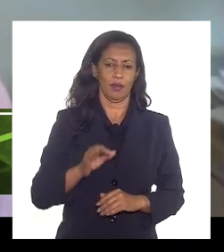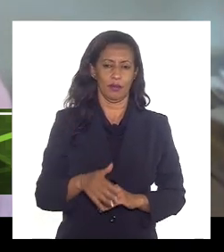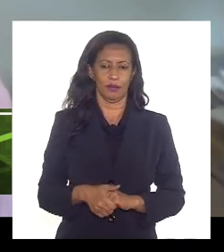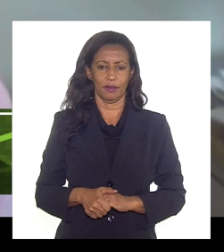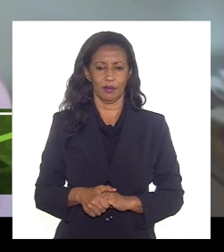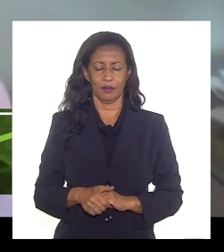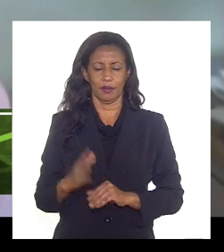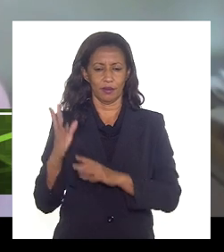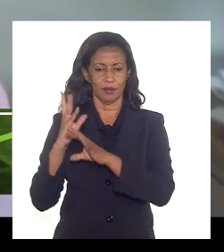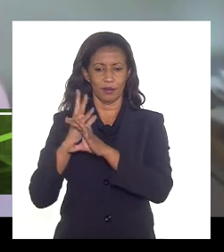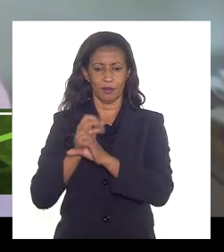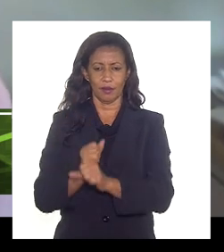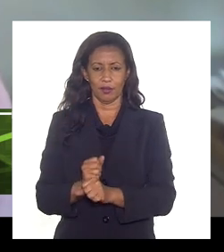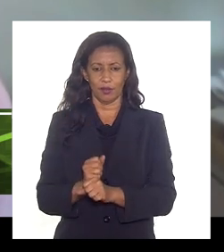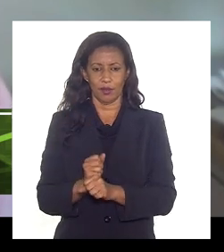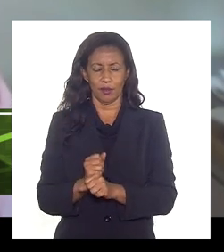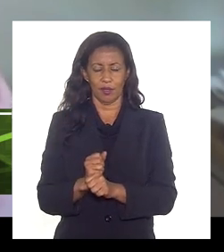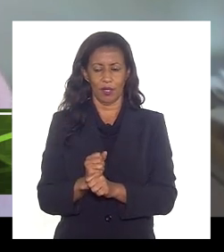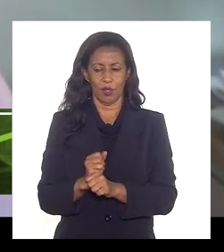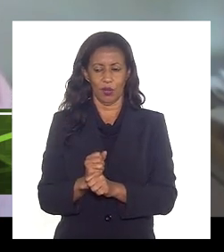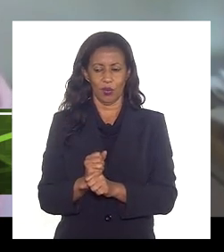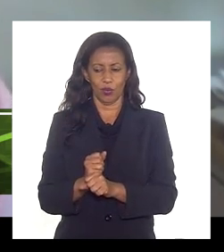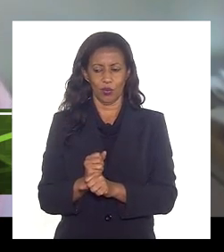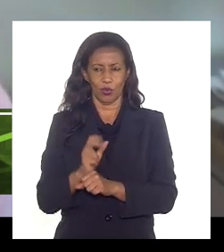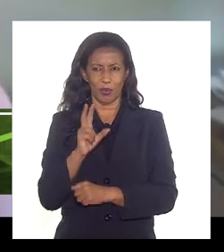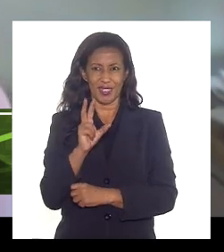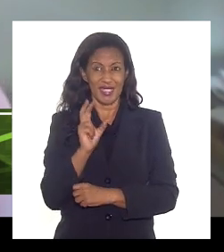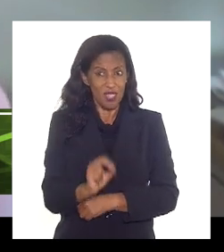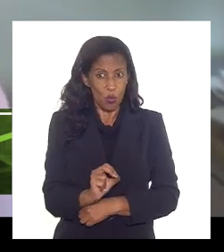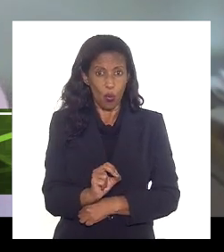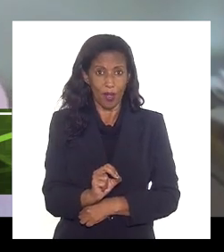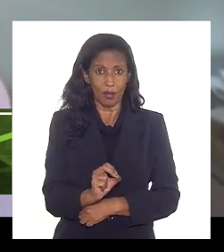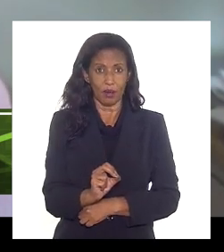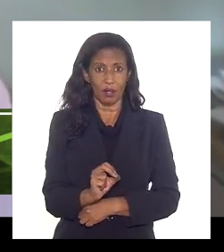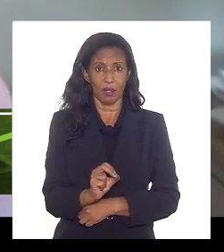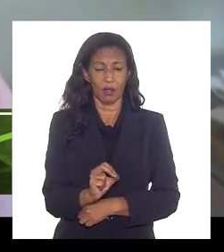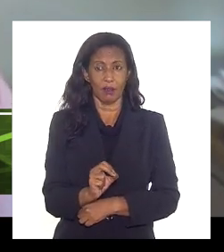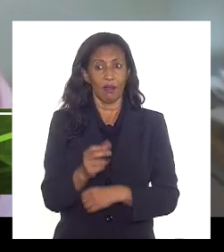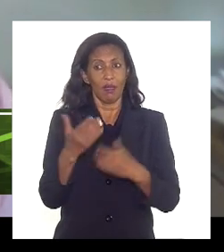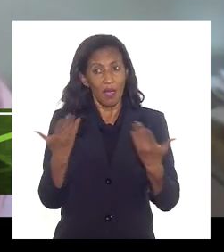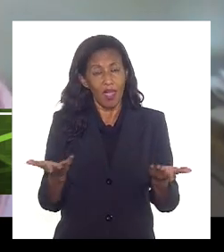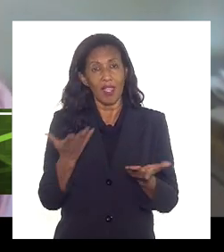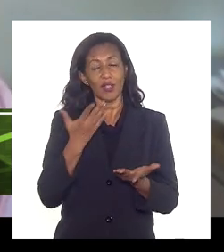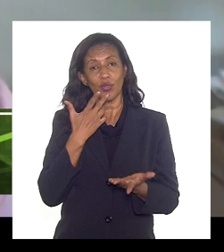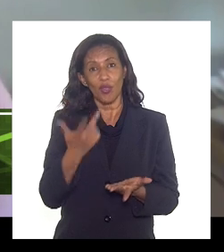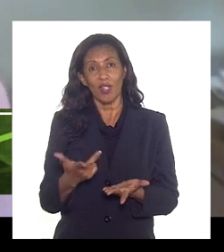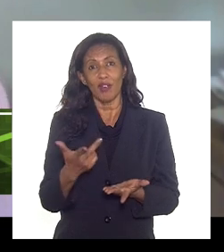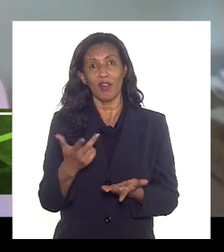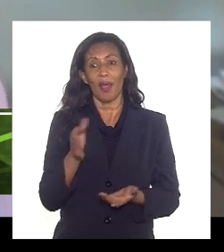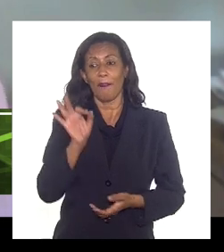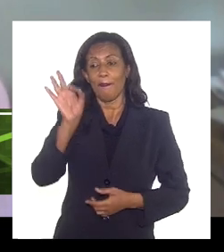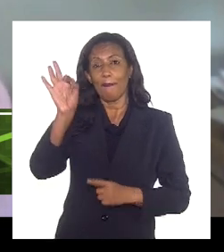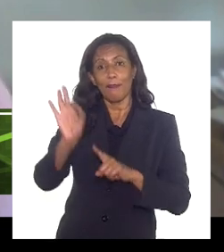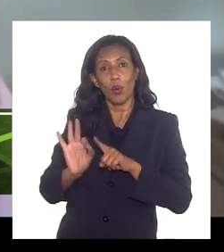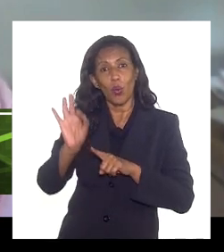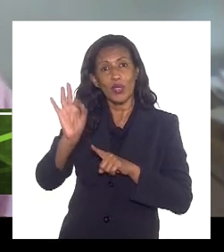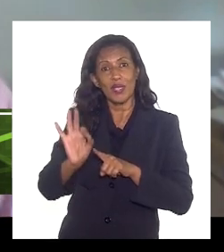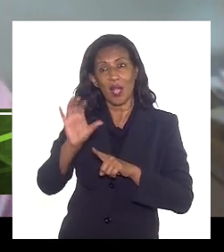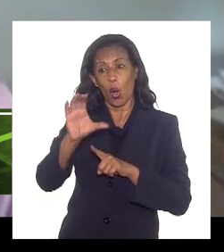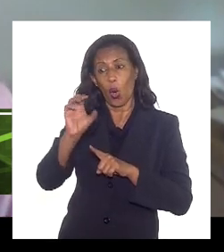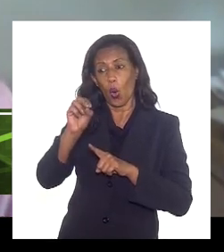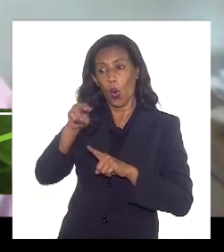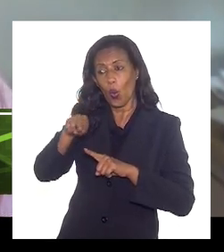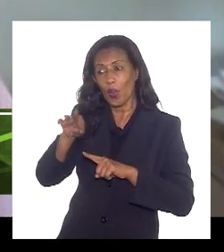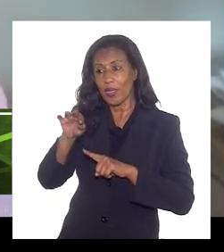no total o senhor reinjeta cinquenta eu queria que o senhor explicasse isso percentual de contaminantes quanto de gás